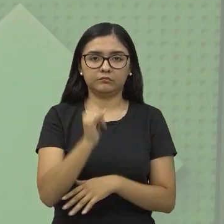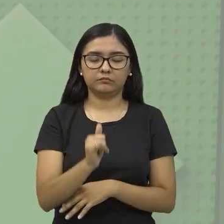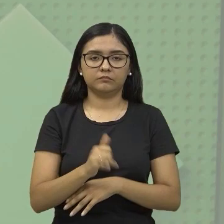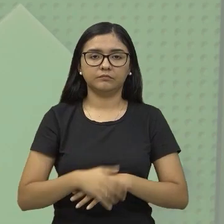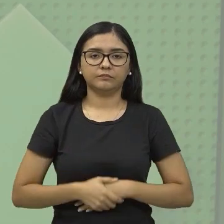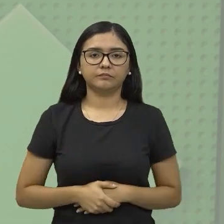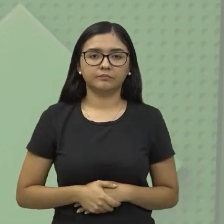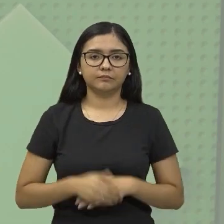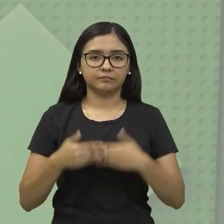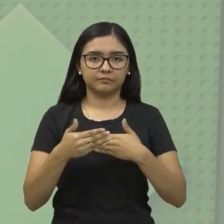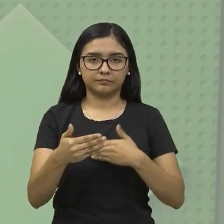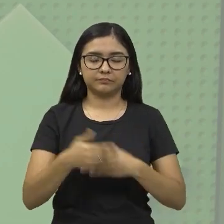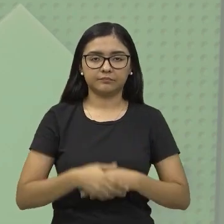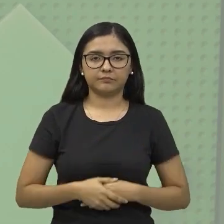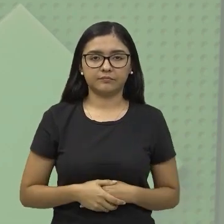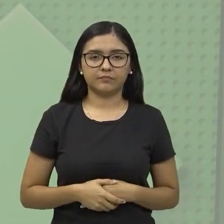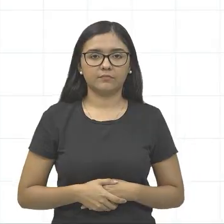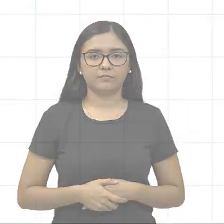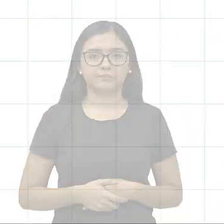Então vamos à nossa aula.